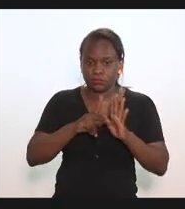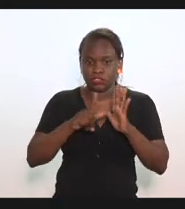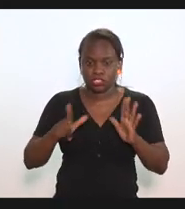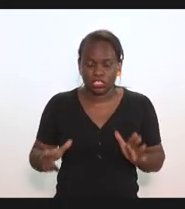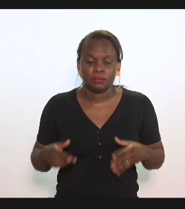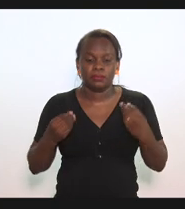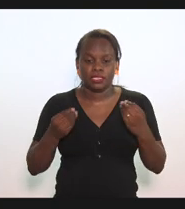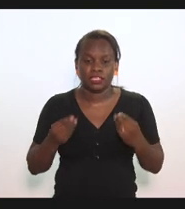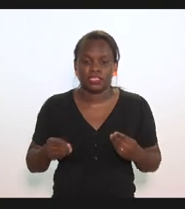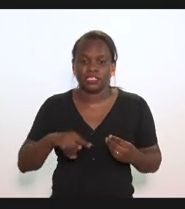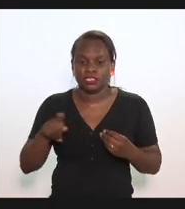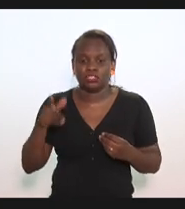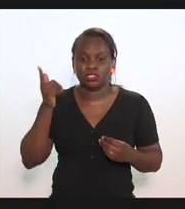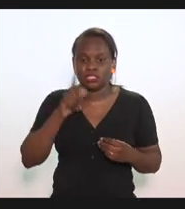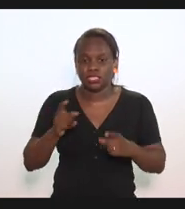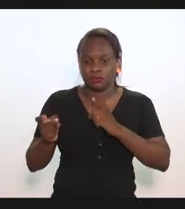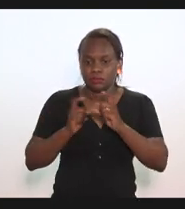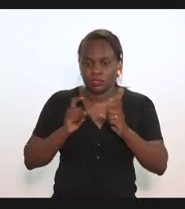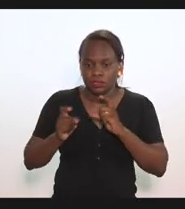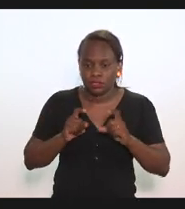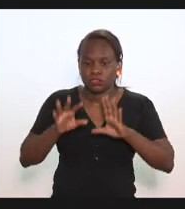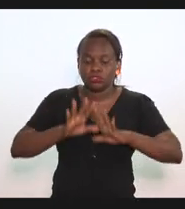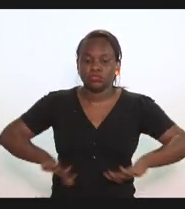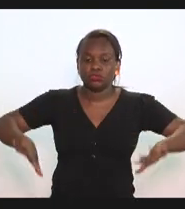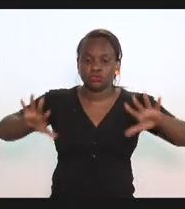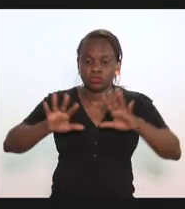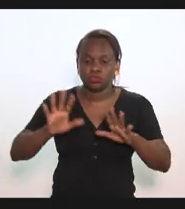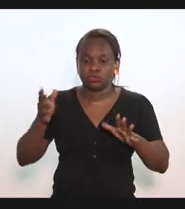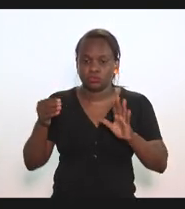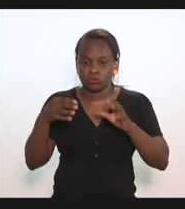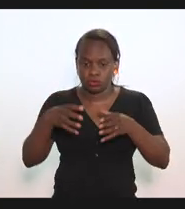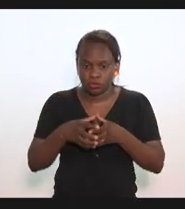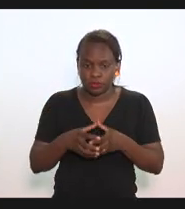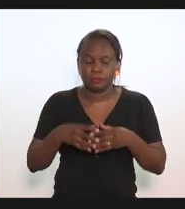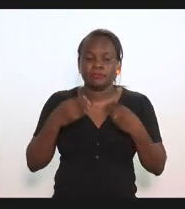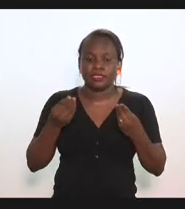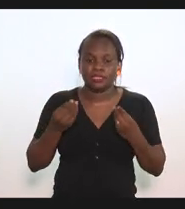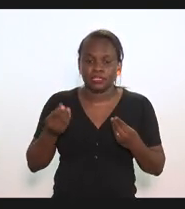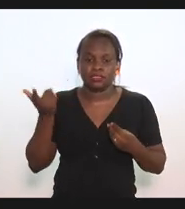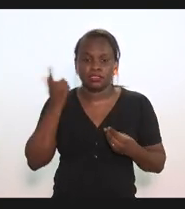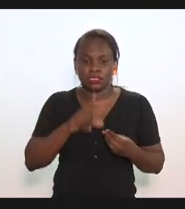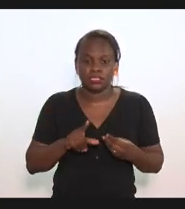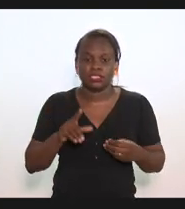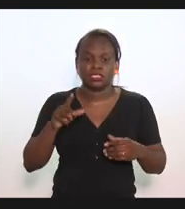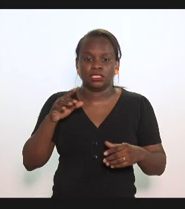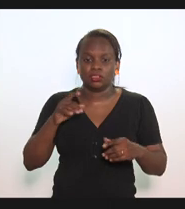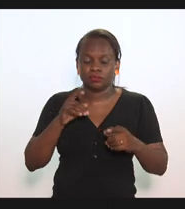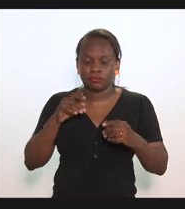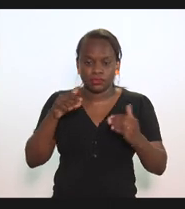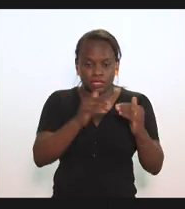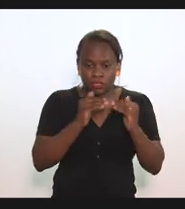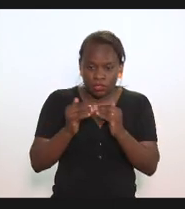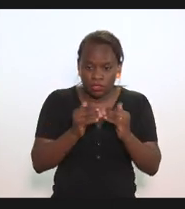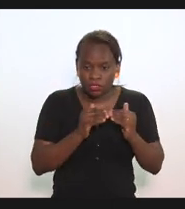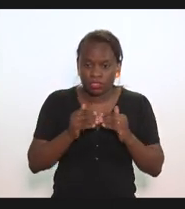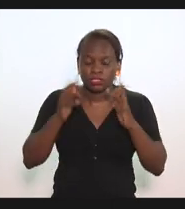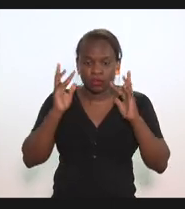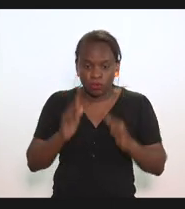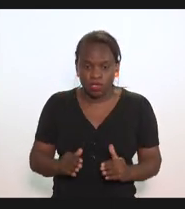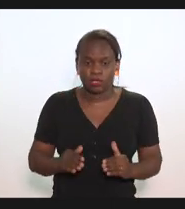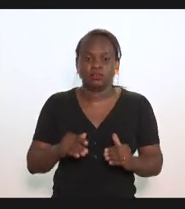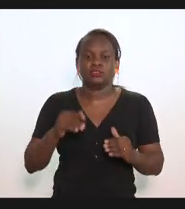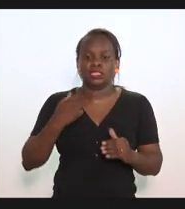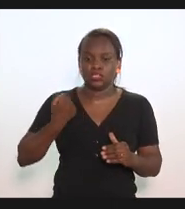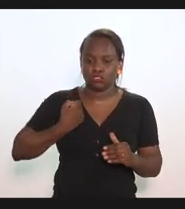para que a gente possa estar discutindo com todos envolvidos para que a gente consiga chegar no consenso trazer números trazer